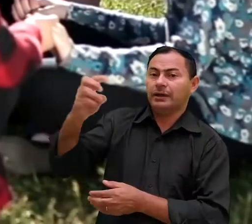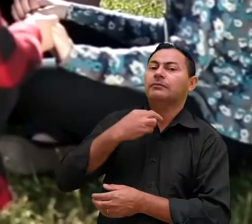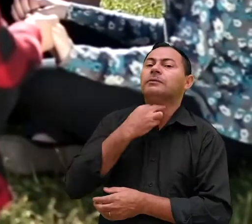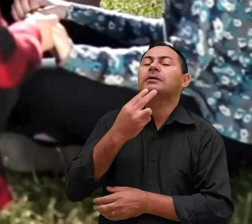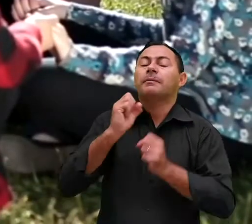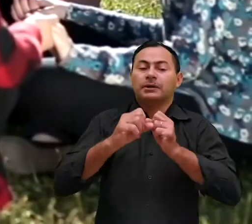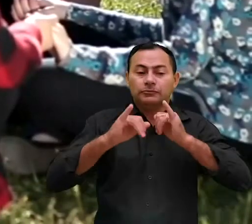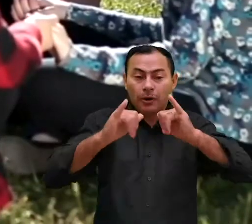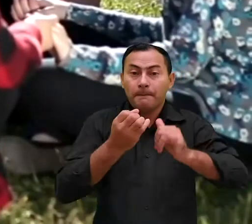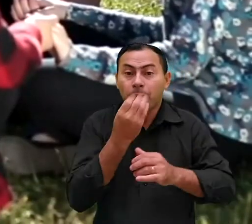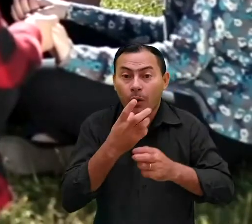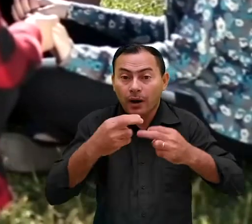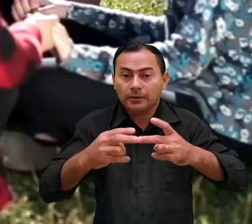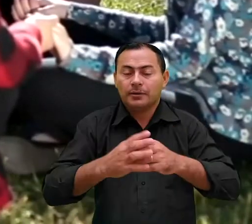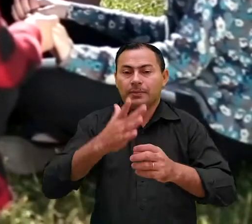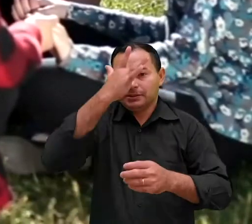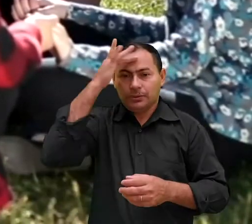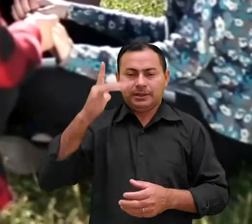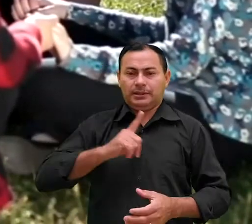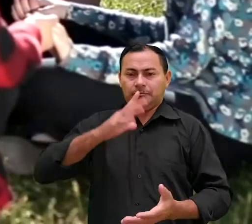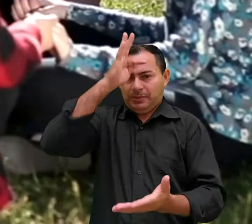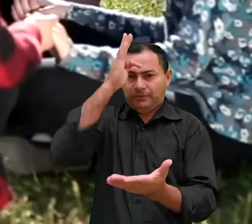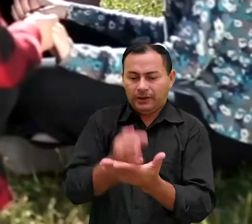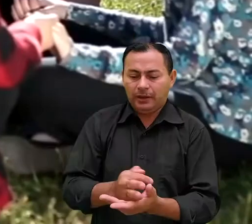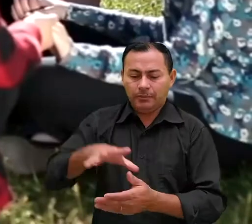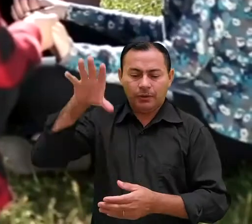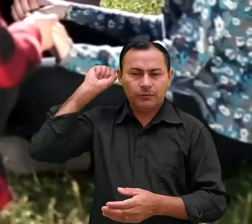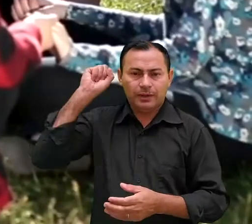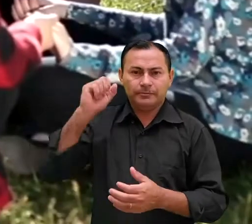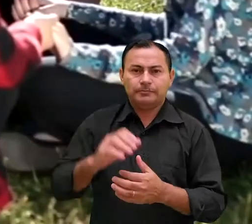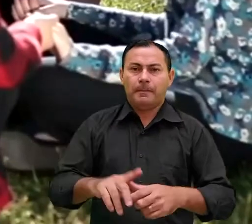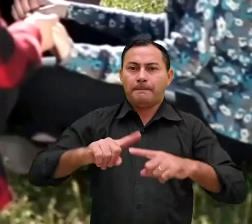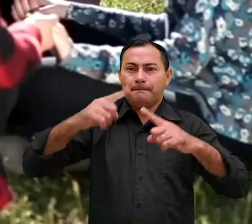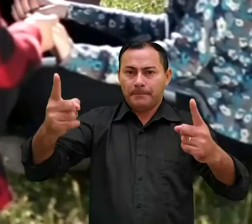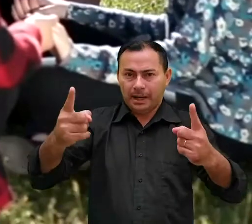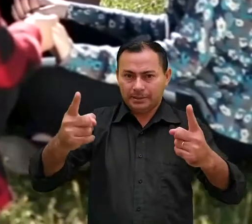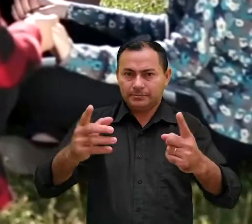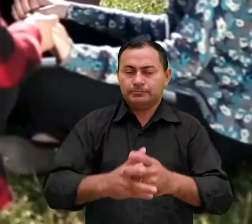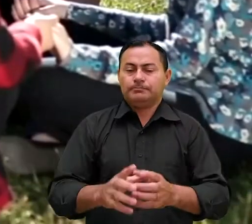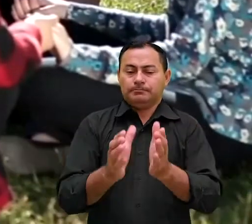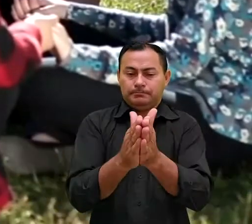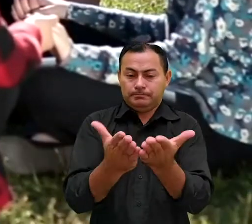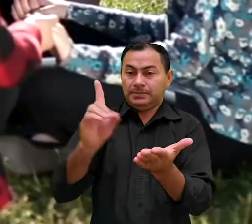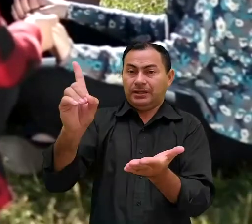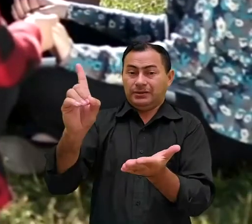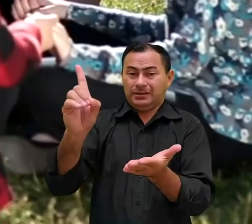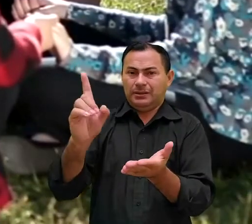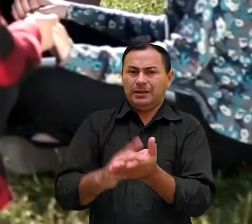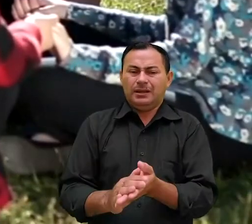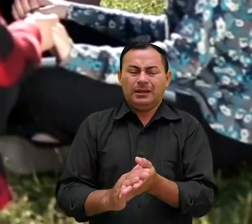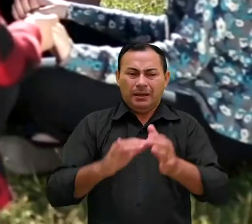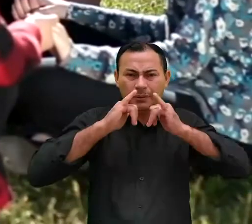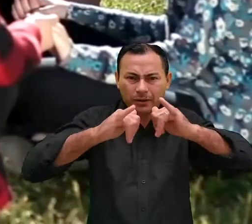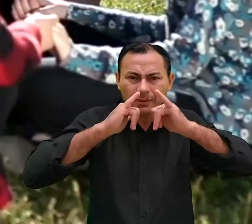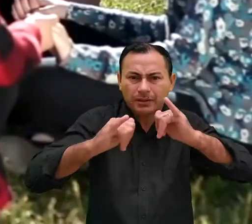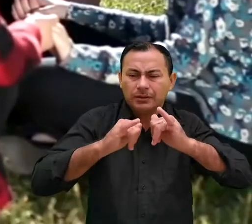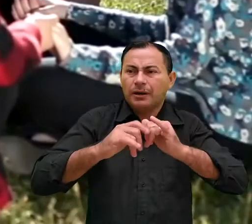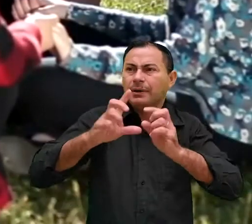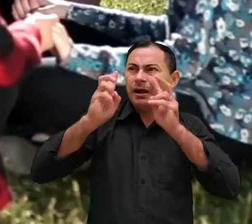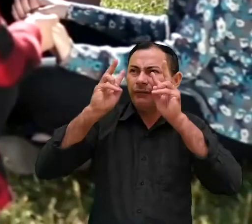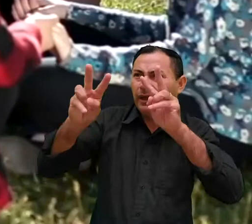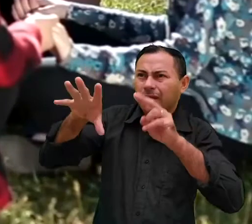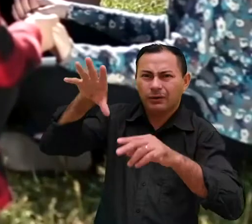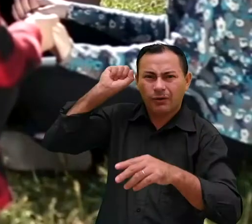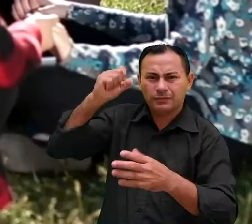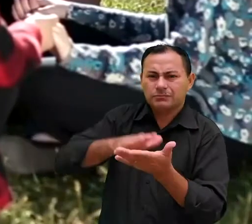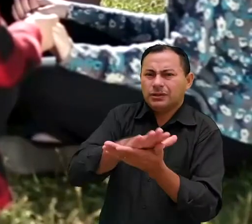surgir frutos desta pregação porque as pessoas tinham fé para ouvir mas se a palavra de Deus é proclamada e